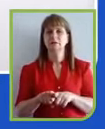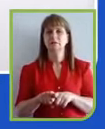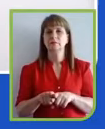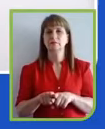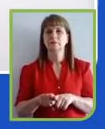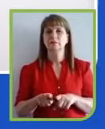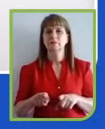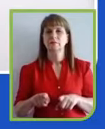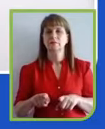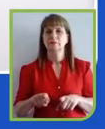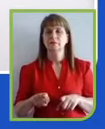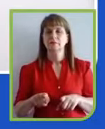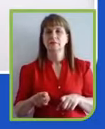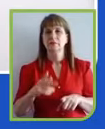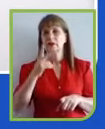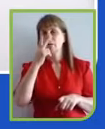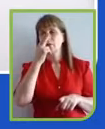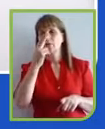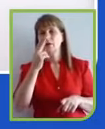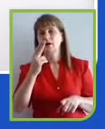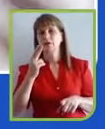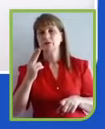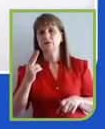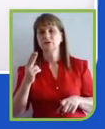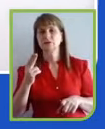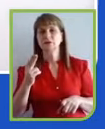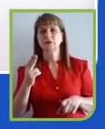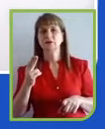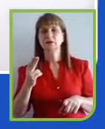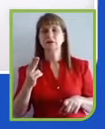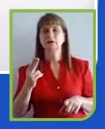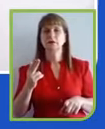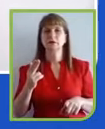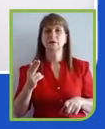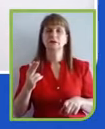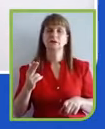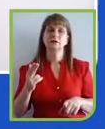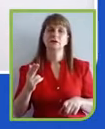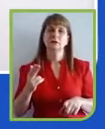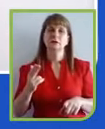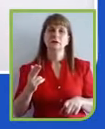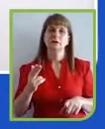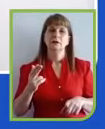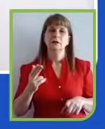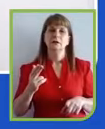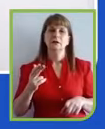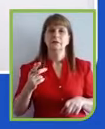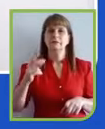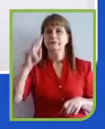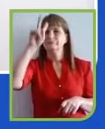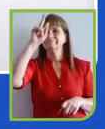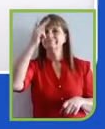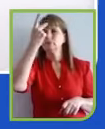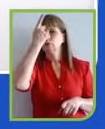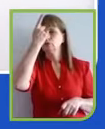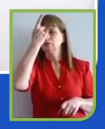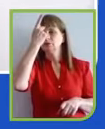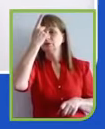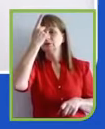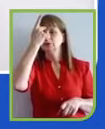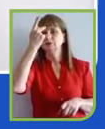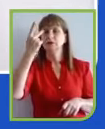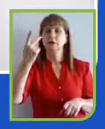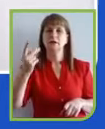isso daí eu acho que nos transfere para um outro patamar, que a mobilidade vai ser uma decisão.